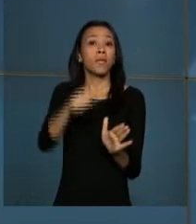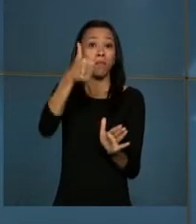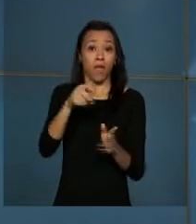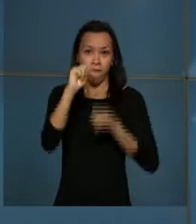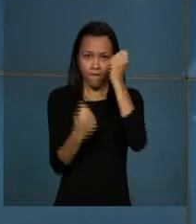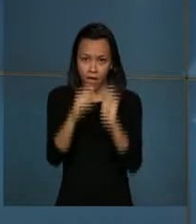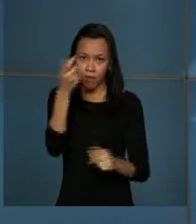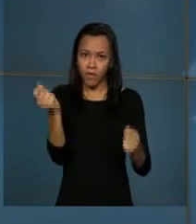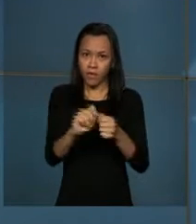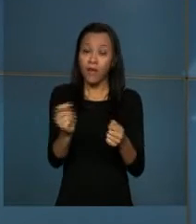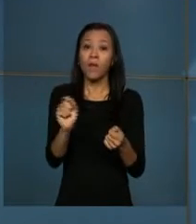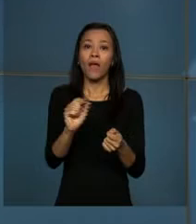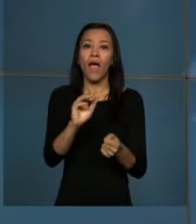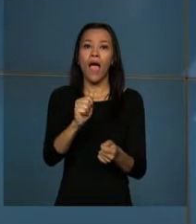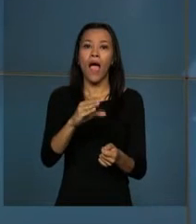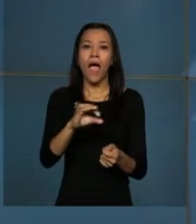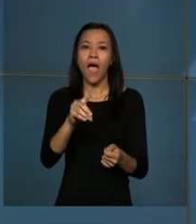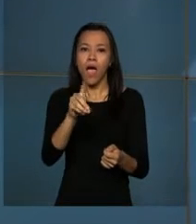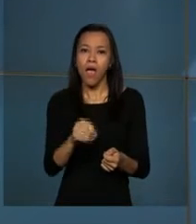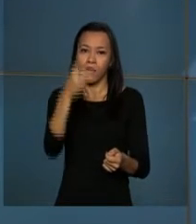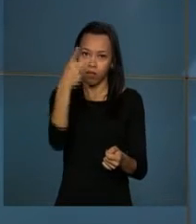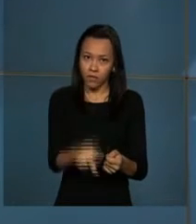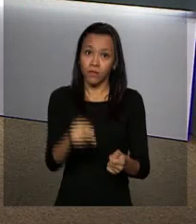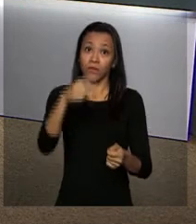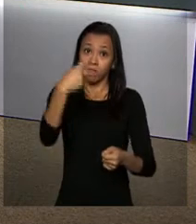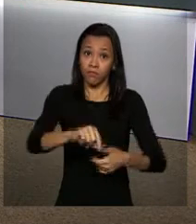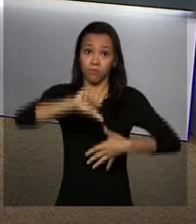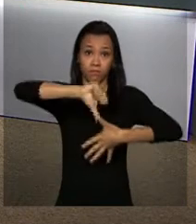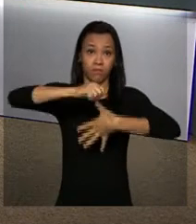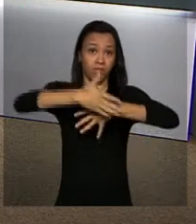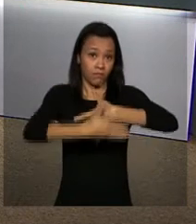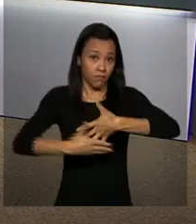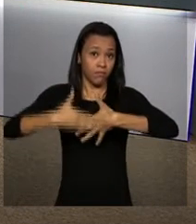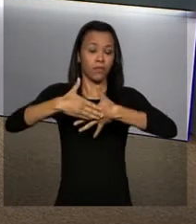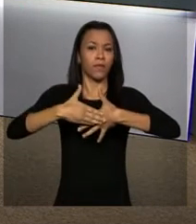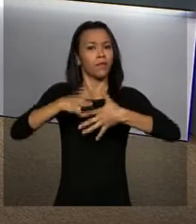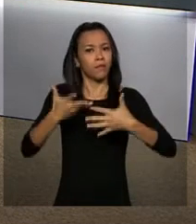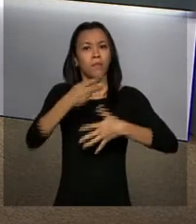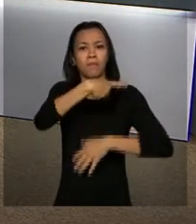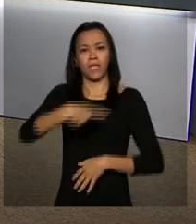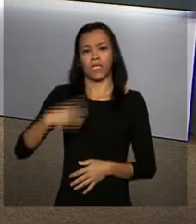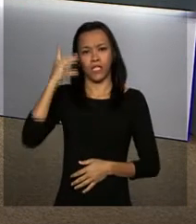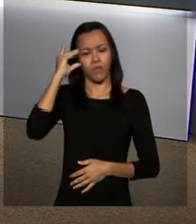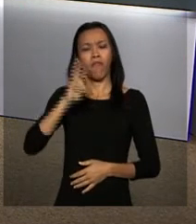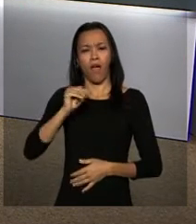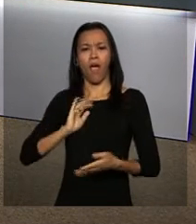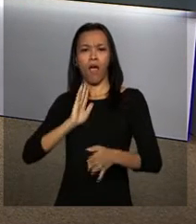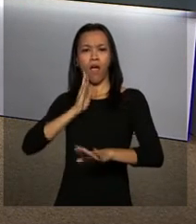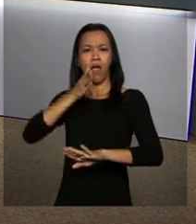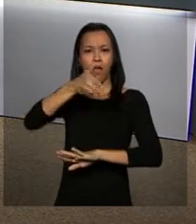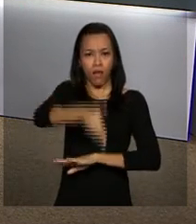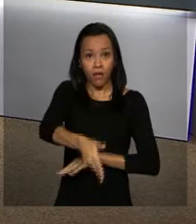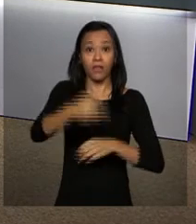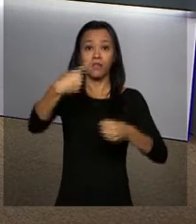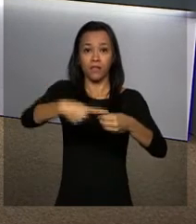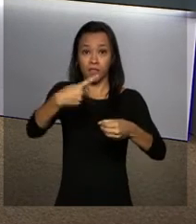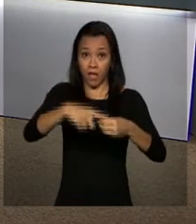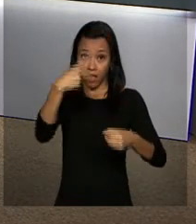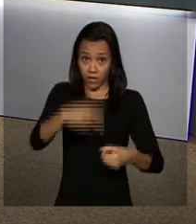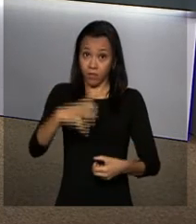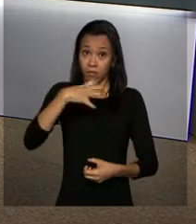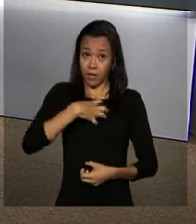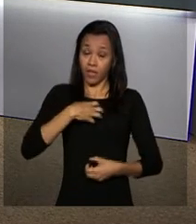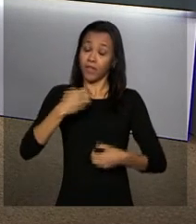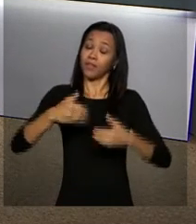ácido acrílico e de superabsorventes da América do Sul. E a presidenta Dilma Rousseff vai até a cidade baiana participar da cerimônia de